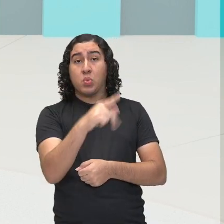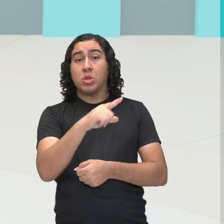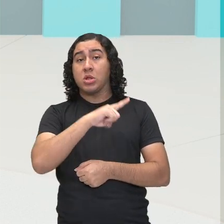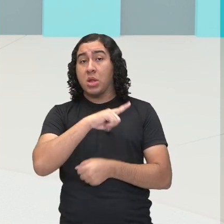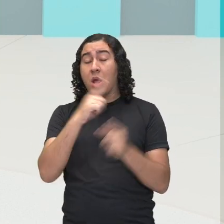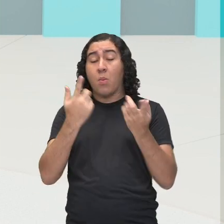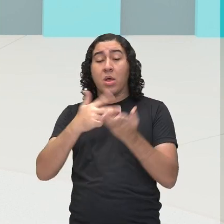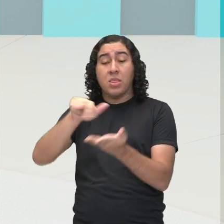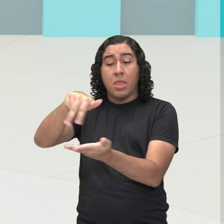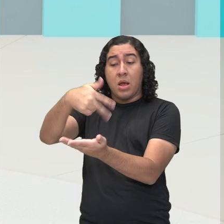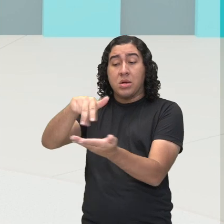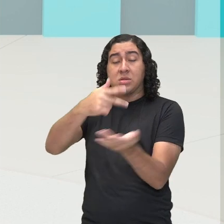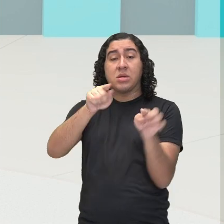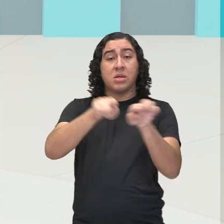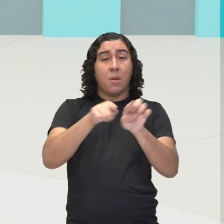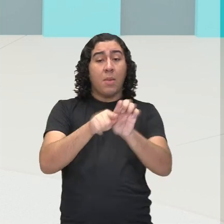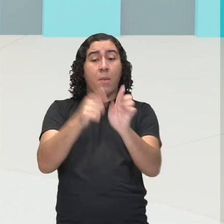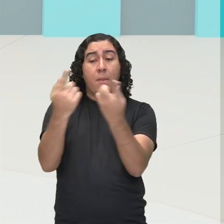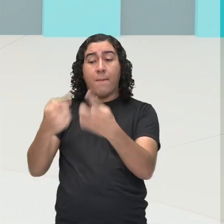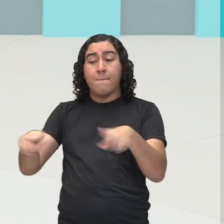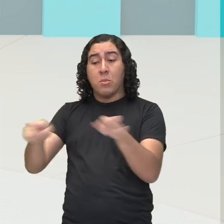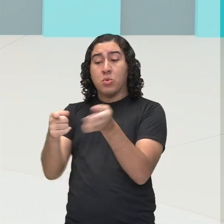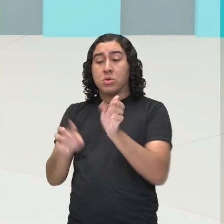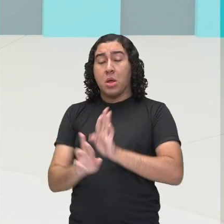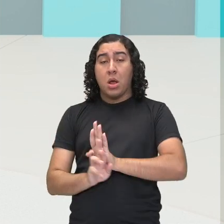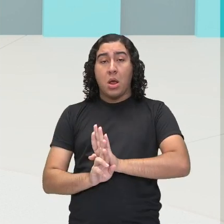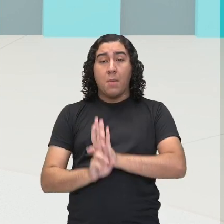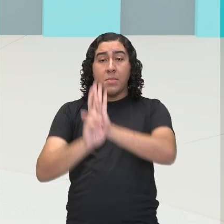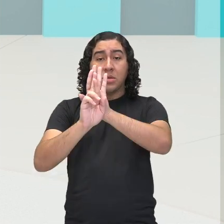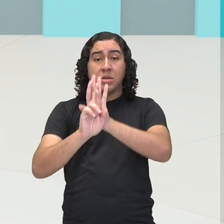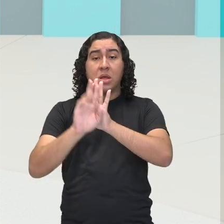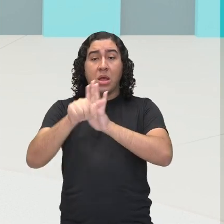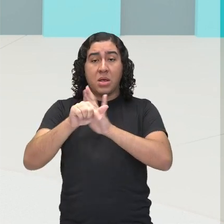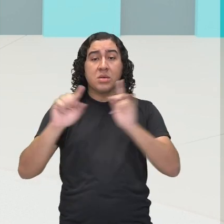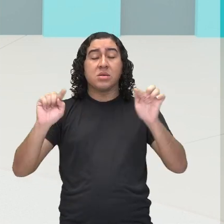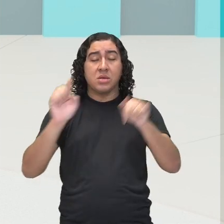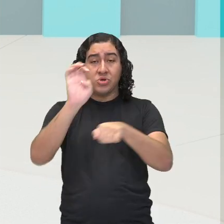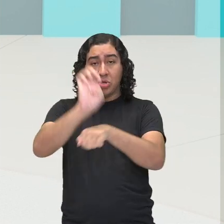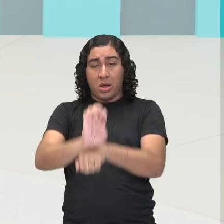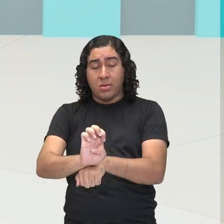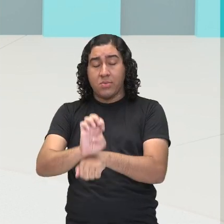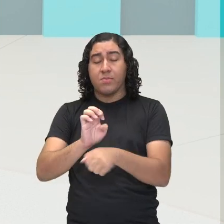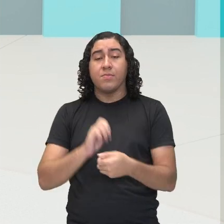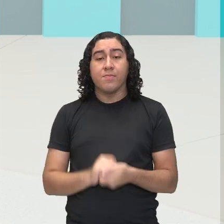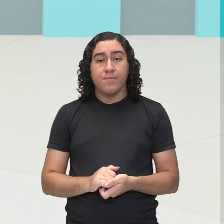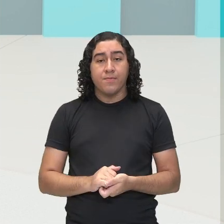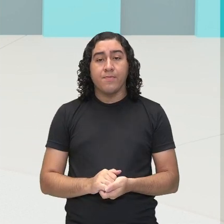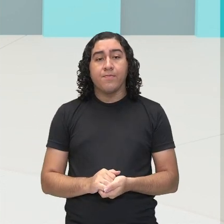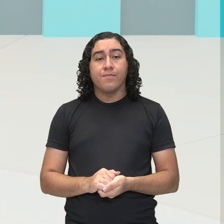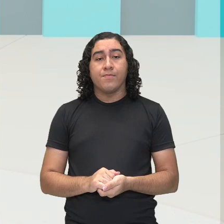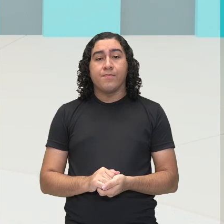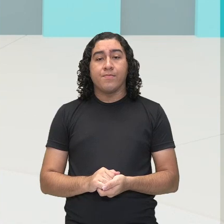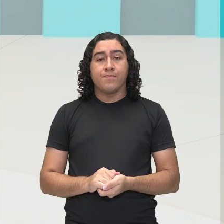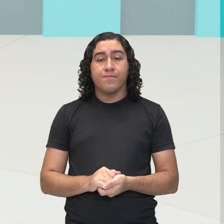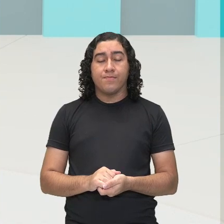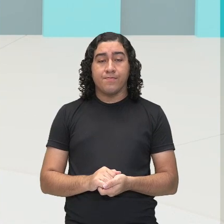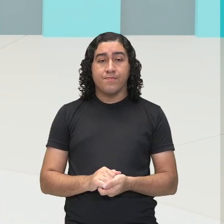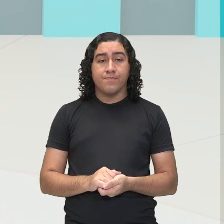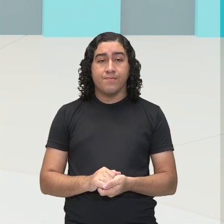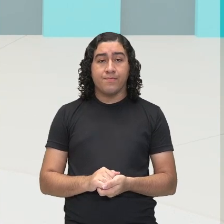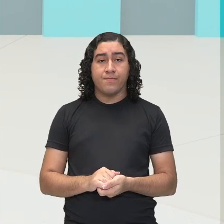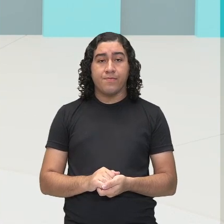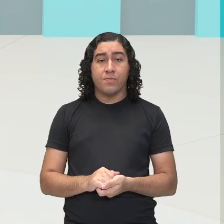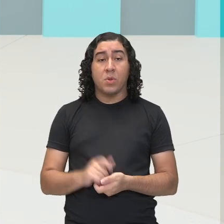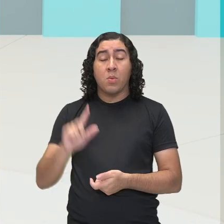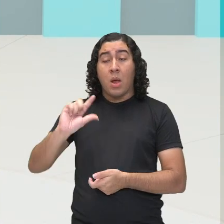dança, uma música que representa esse estado. E também nós temos uma outra manifestação